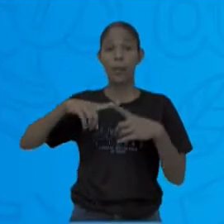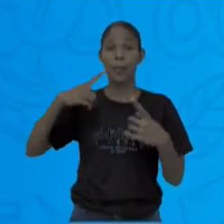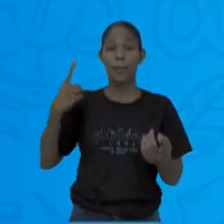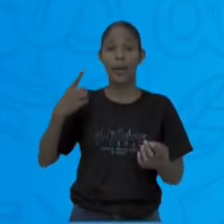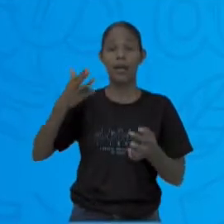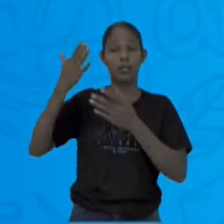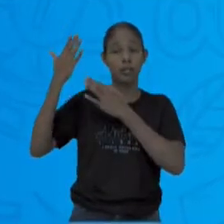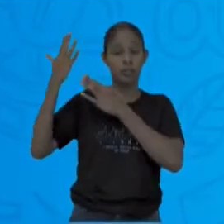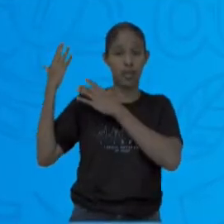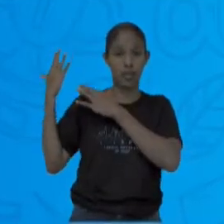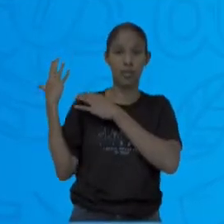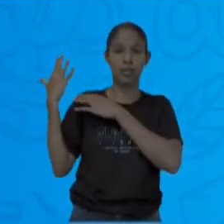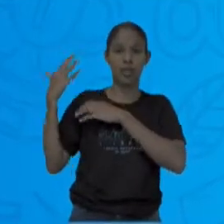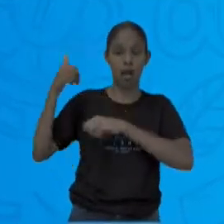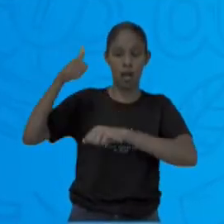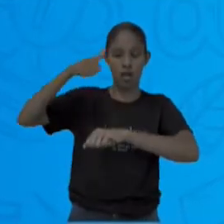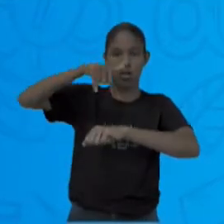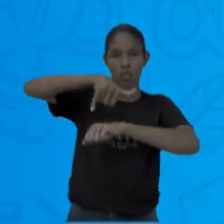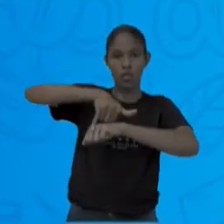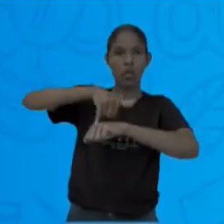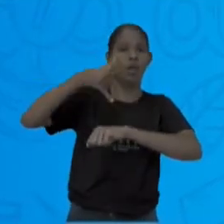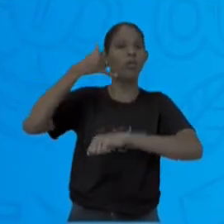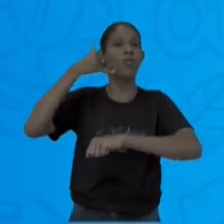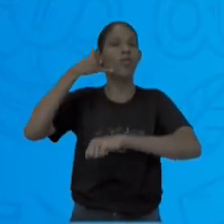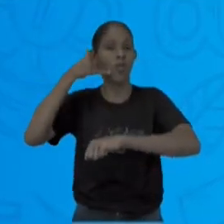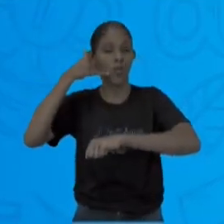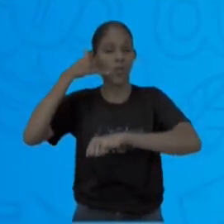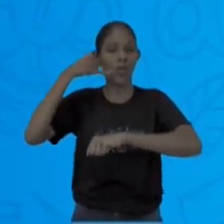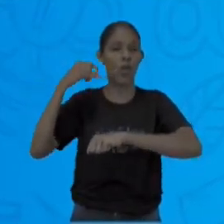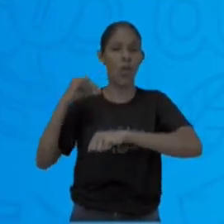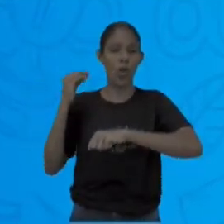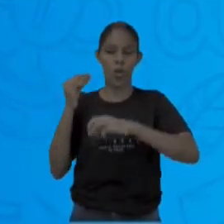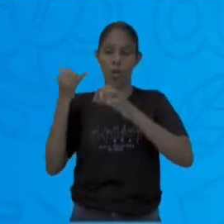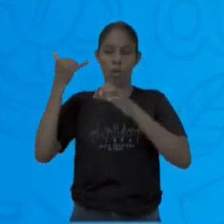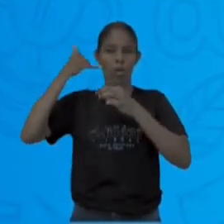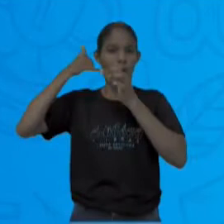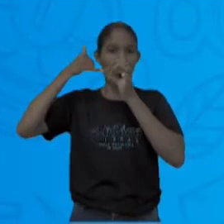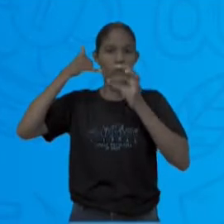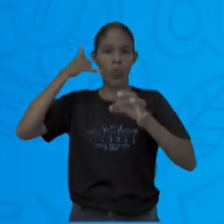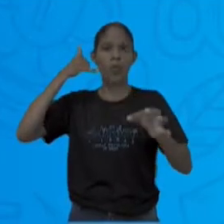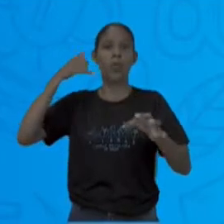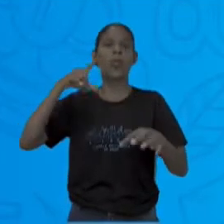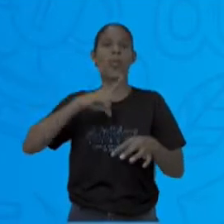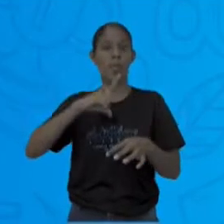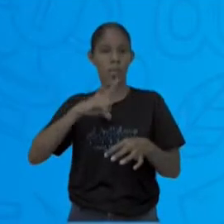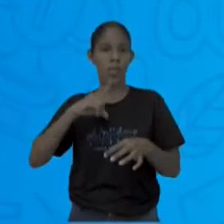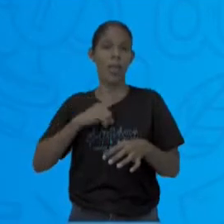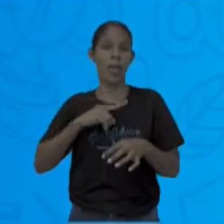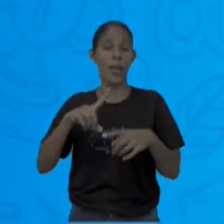telefone com fio ainda existe, mas eles são poucos usados.